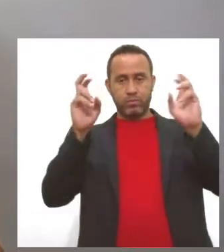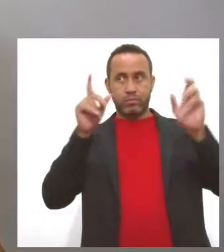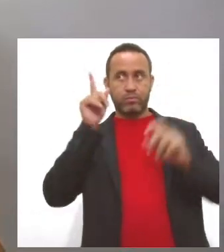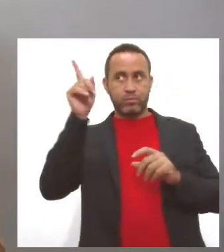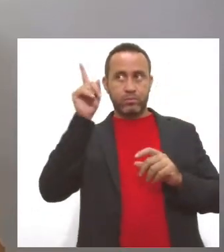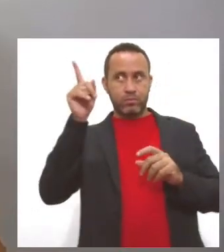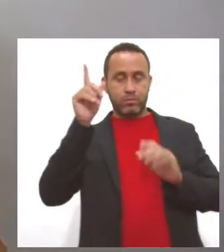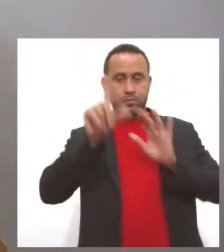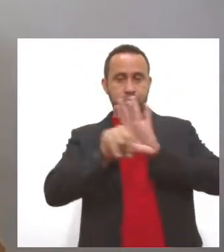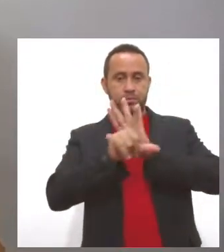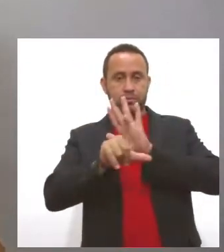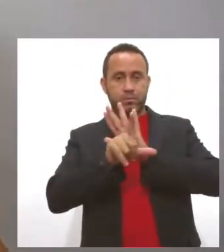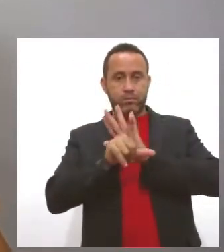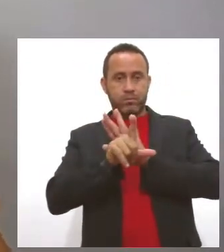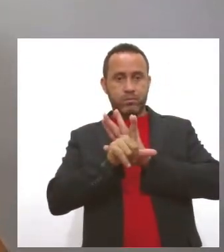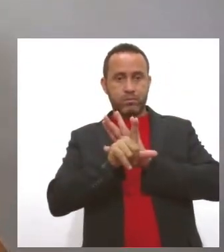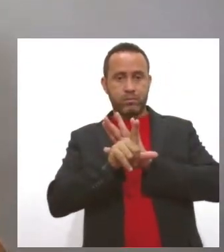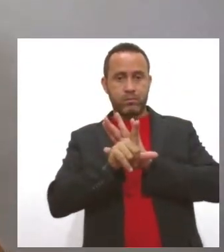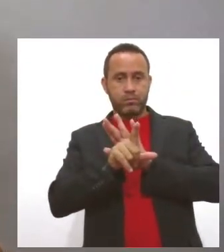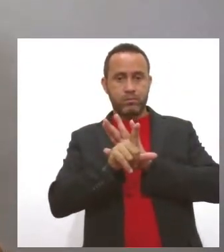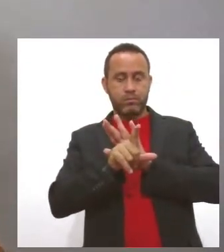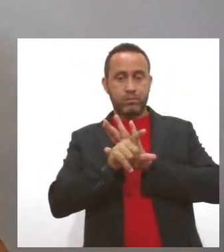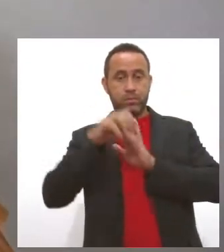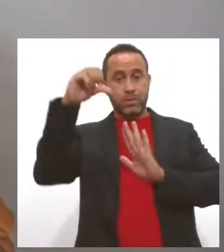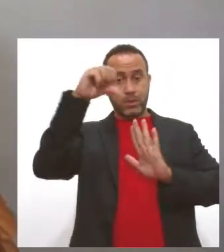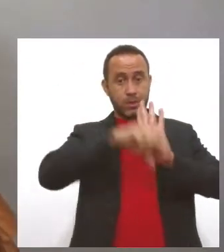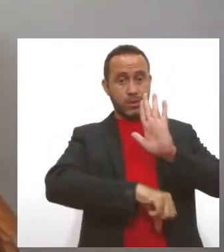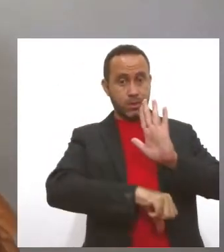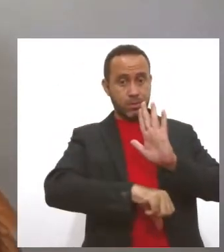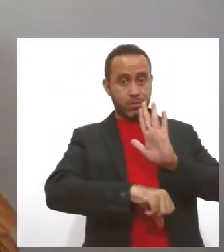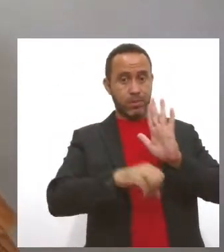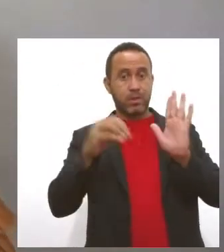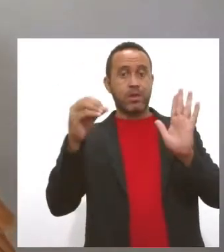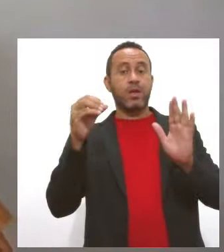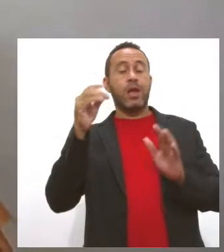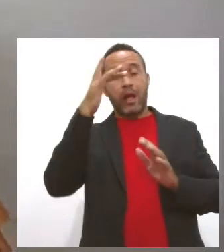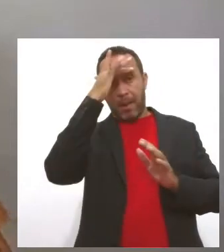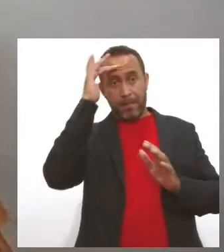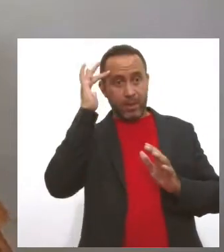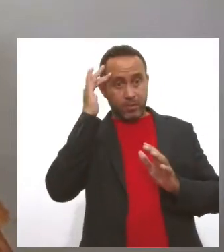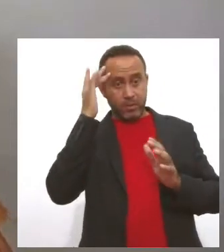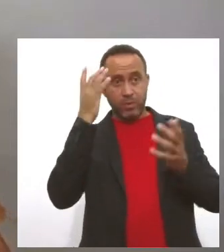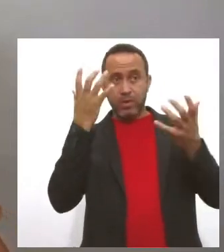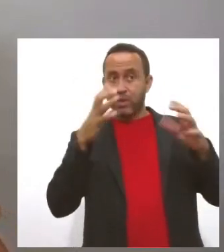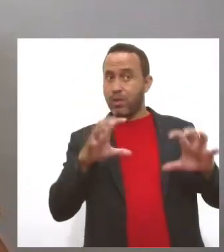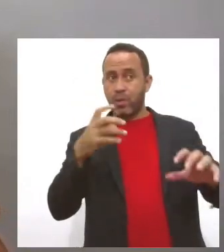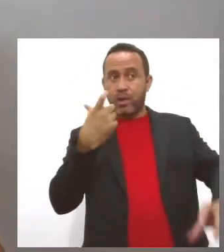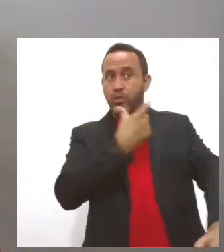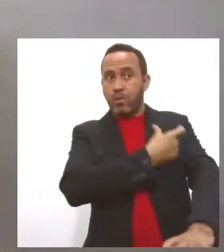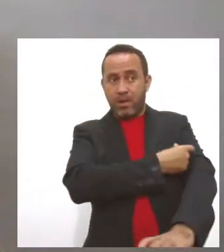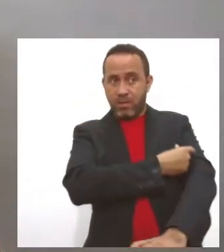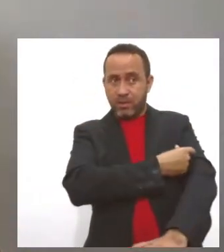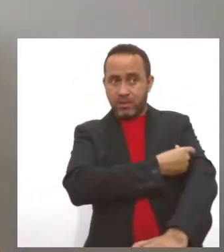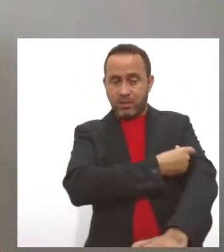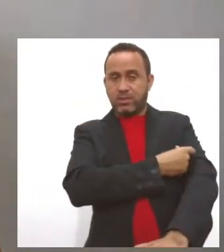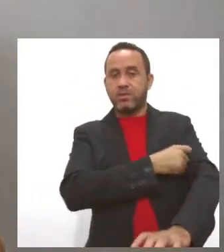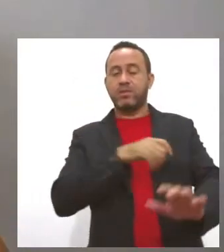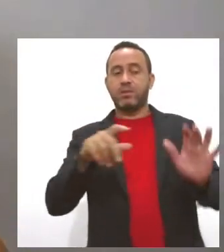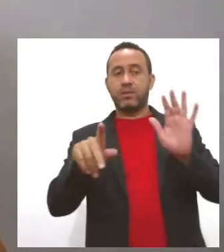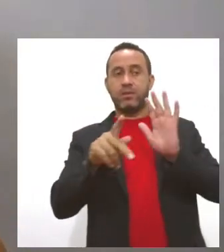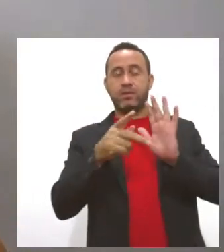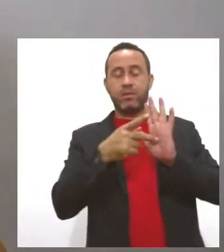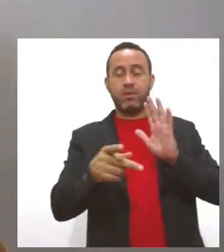projeto de lei tornando crime a omissão e a oposição à vacinação. Além também da propagação de notícias